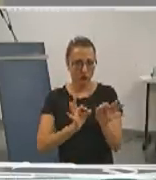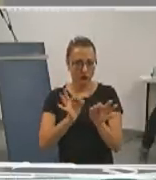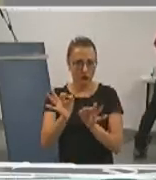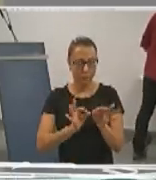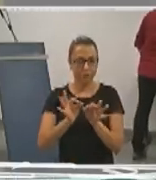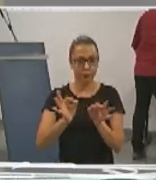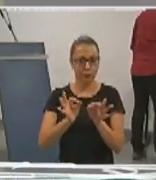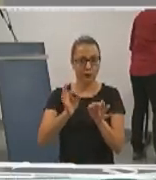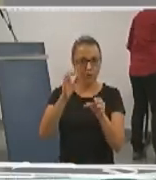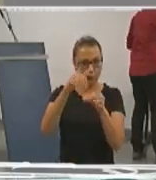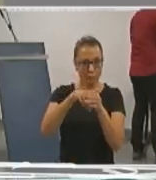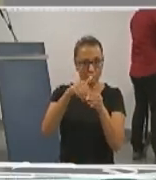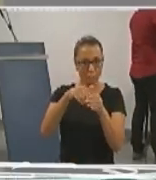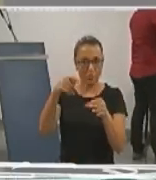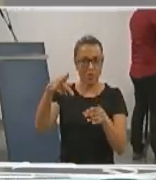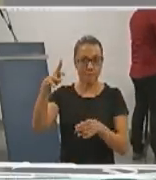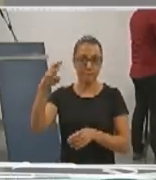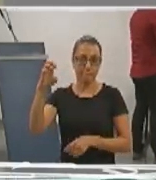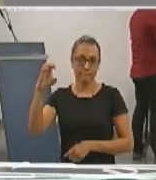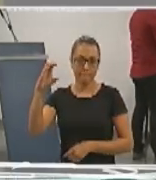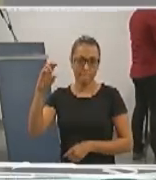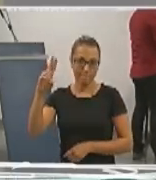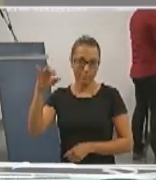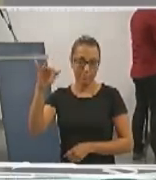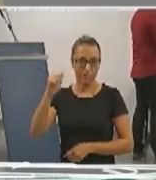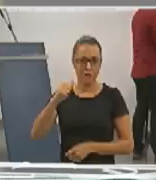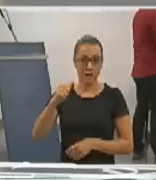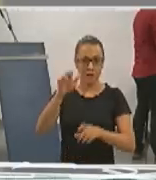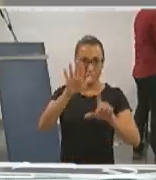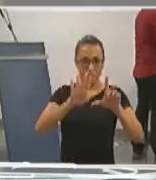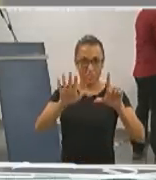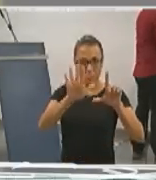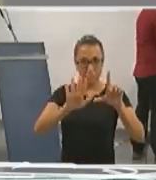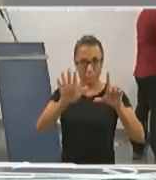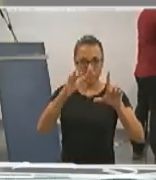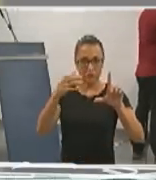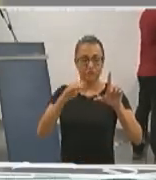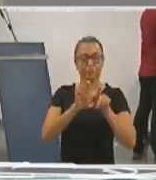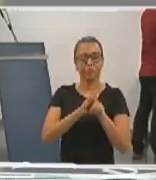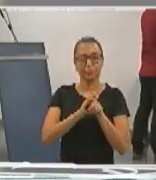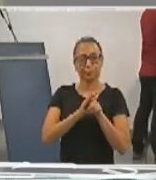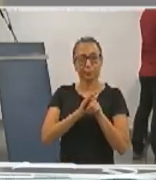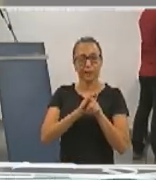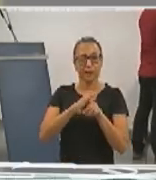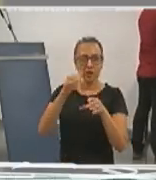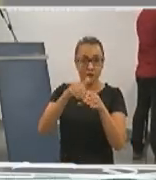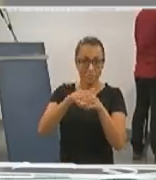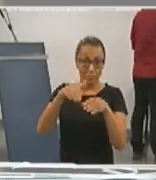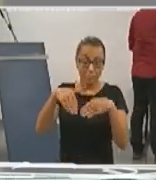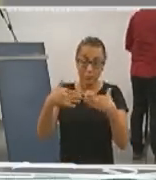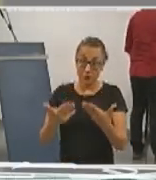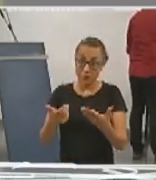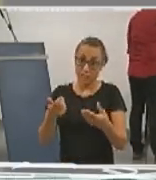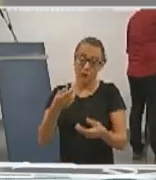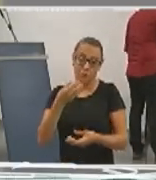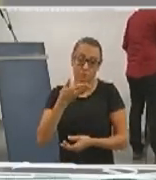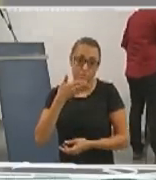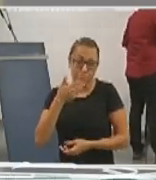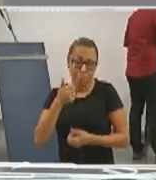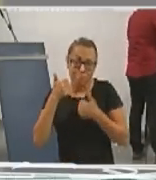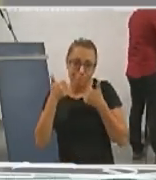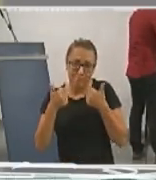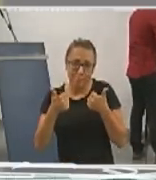a consulta prévia através do sistema informatizado. Nós faremos uma eleição online. E, que isso aconteça da melhor forma possível,